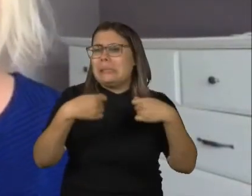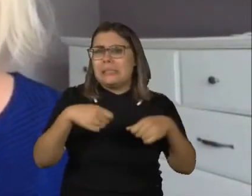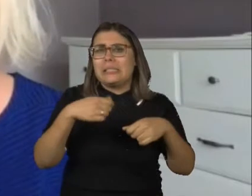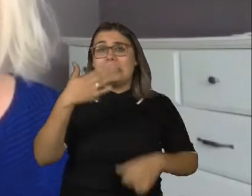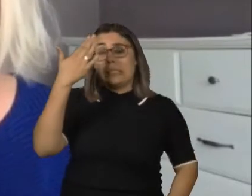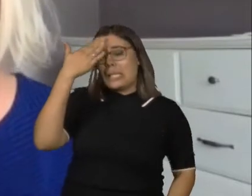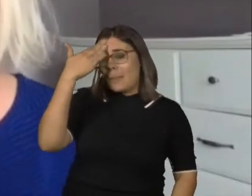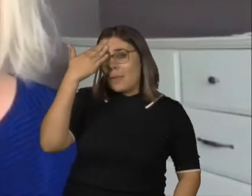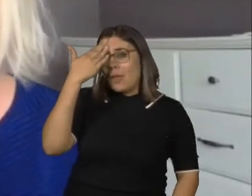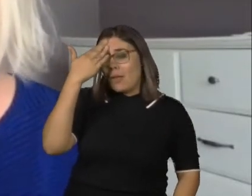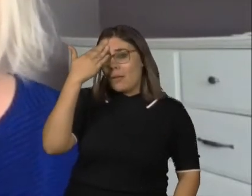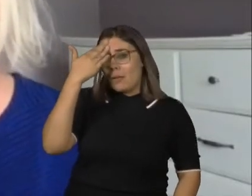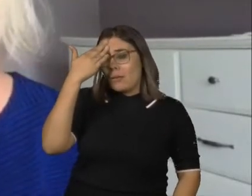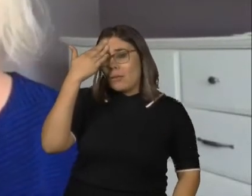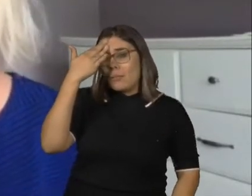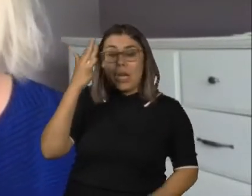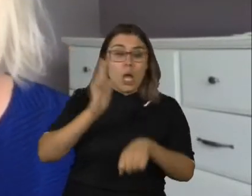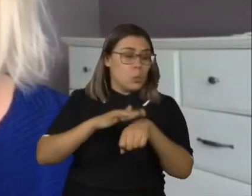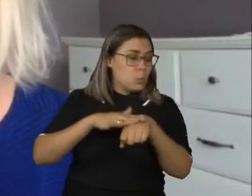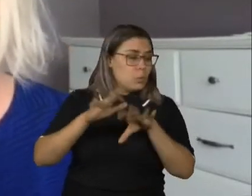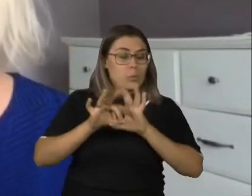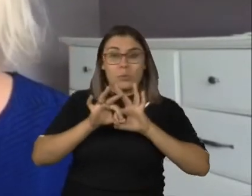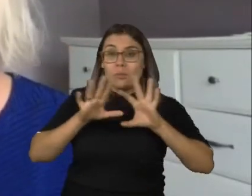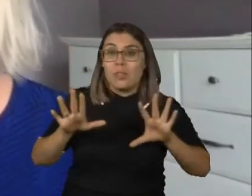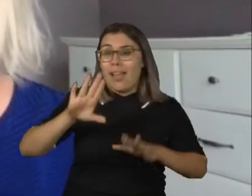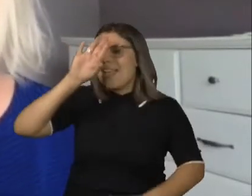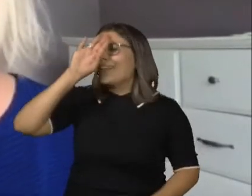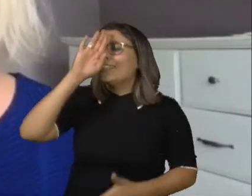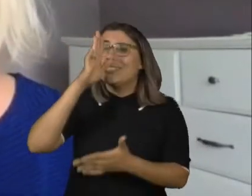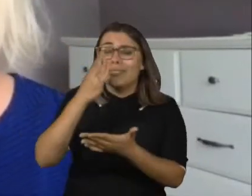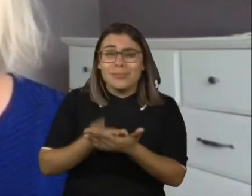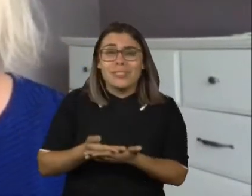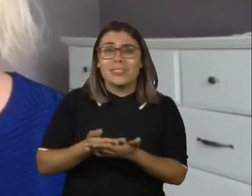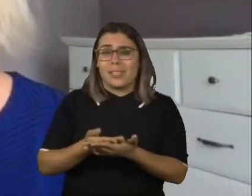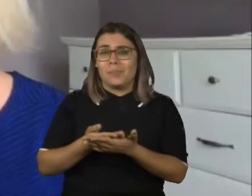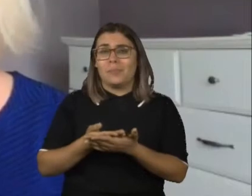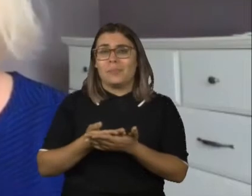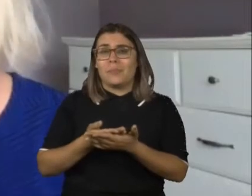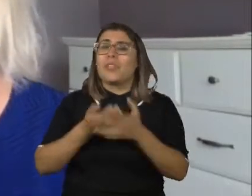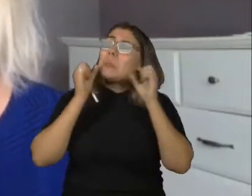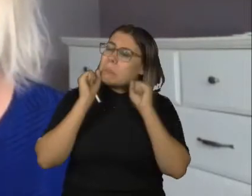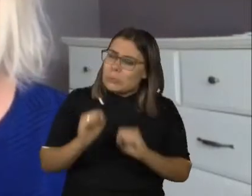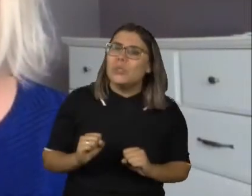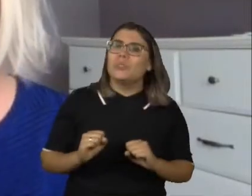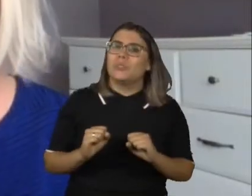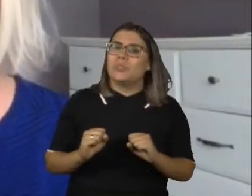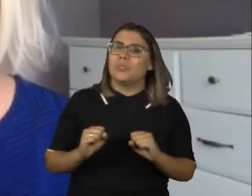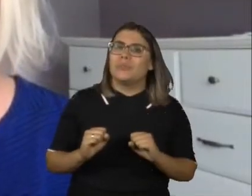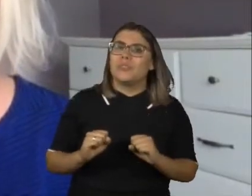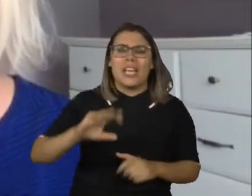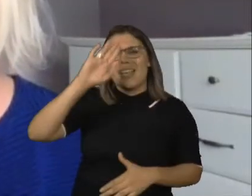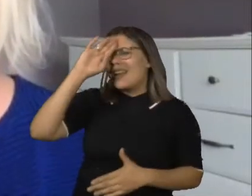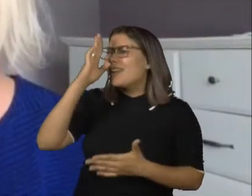contribuir para a autonomia dos nossos filhos é acreditar que eles podem, acreditar